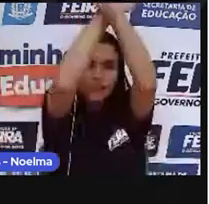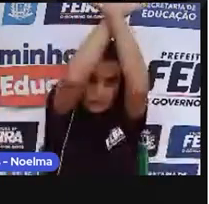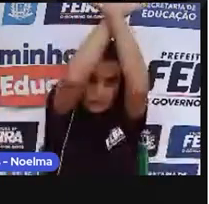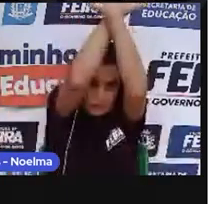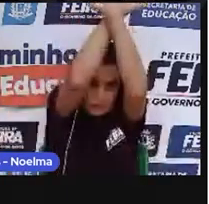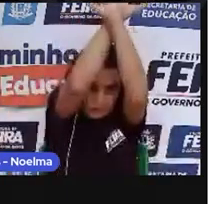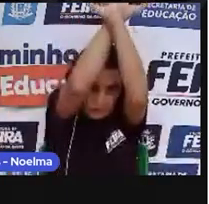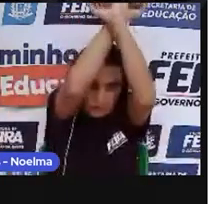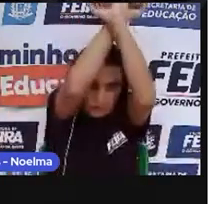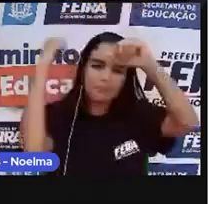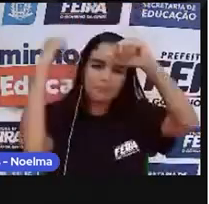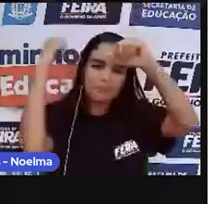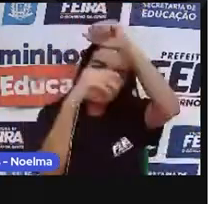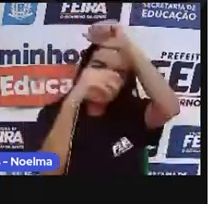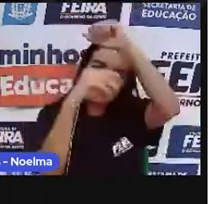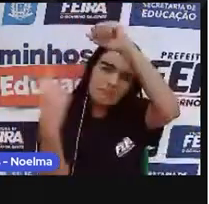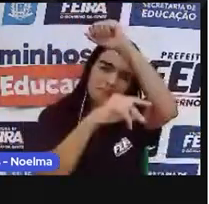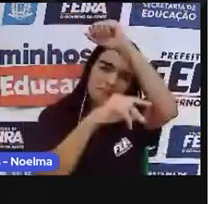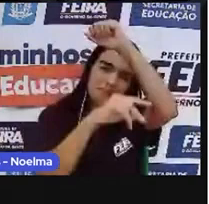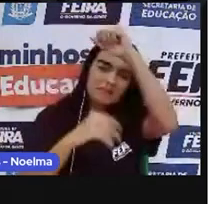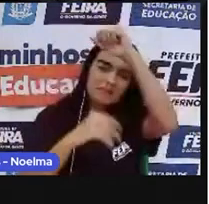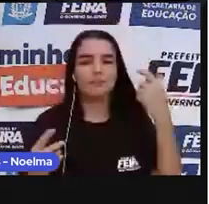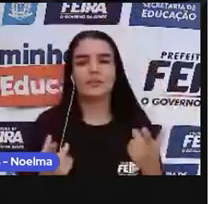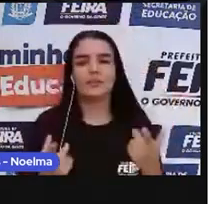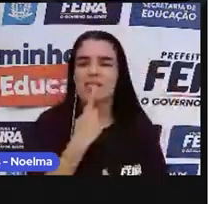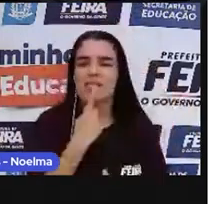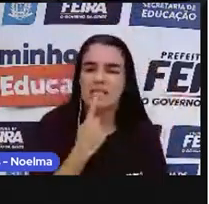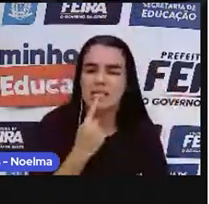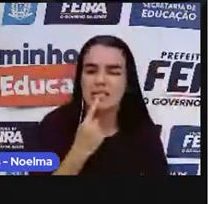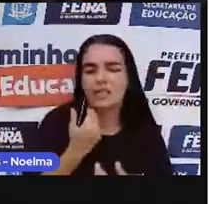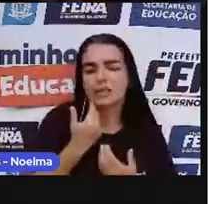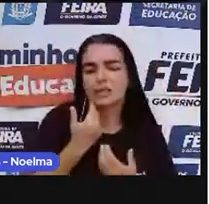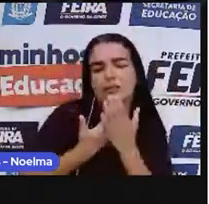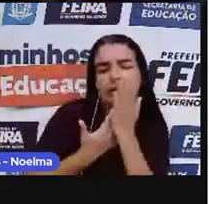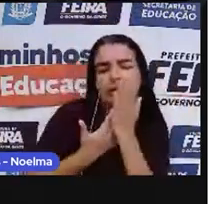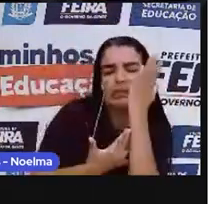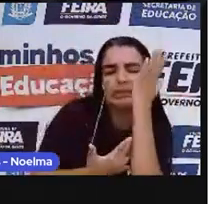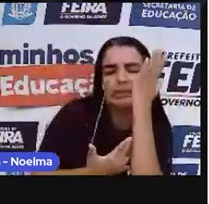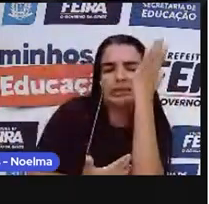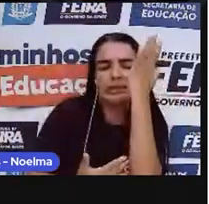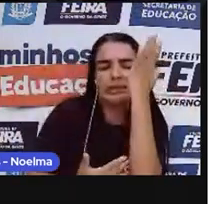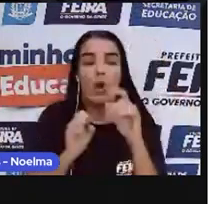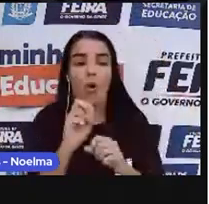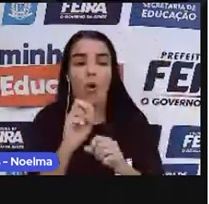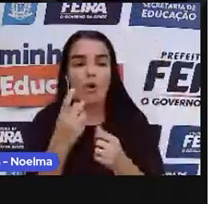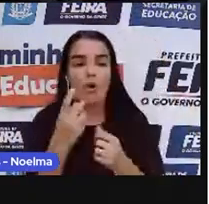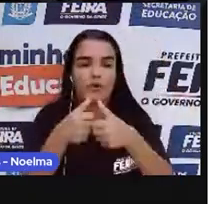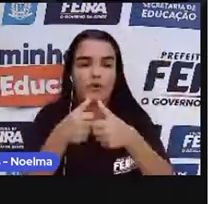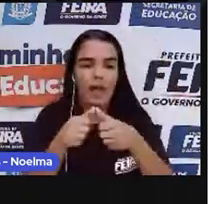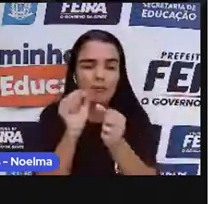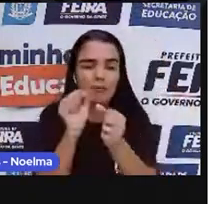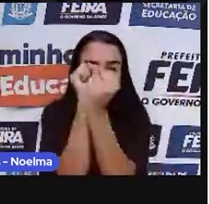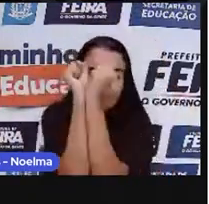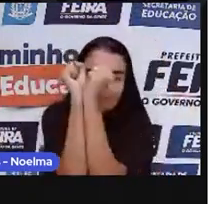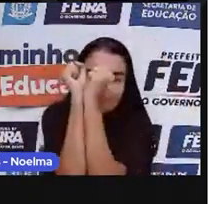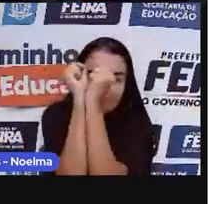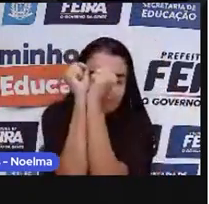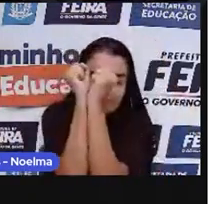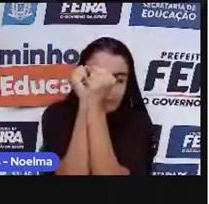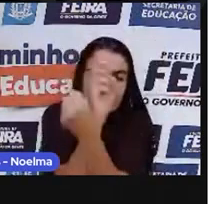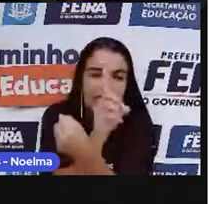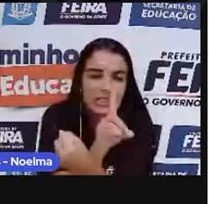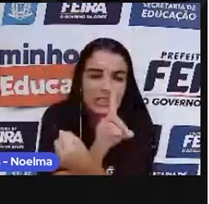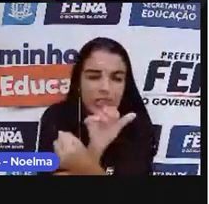vezes eles eram chicoteados até sangrar, ou então permaneciam amarrados durante dias a